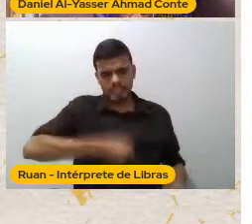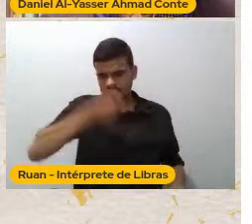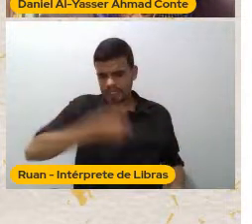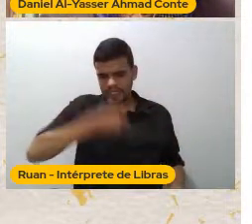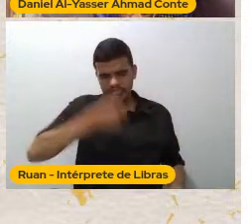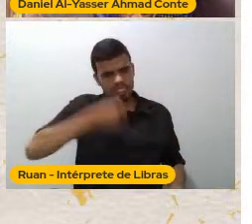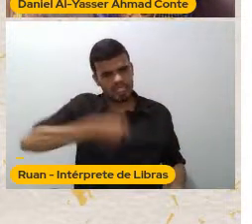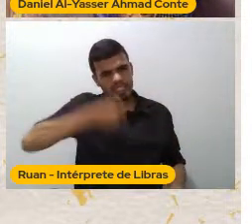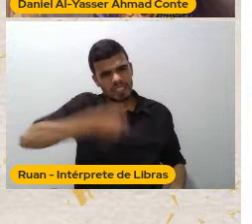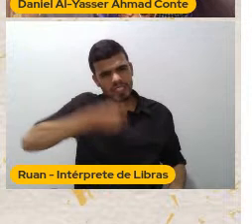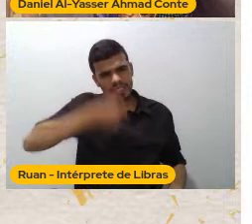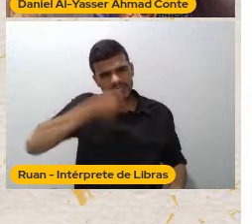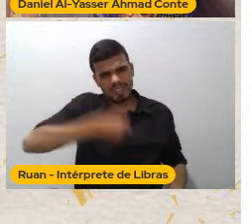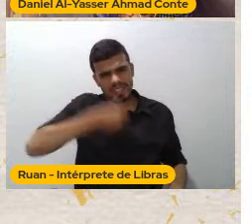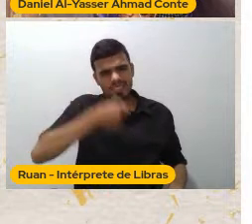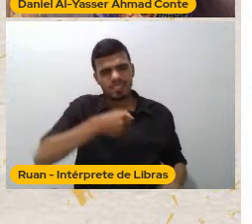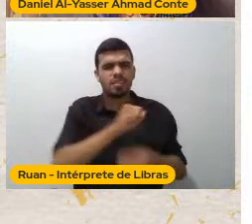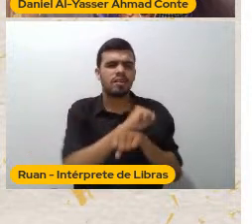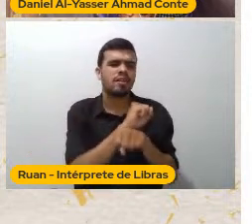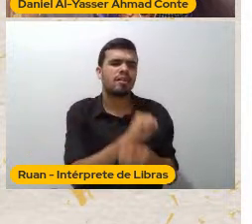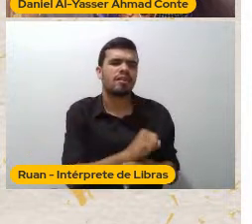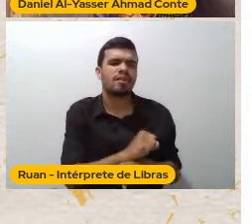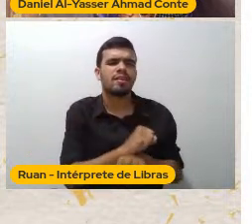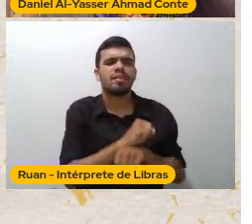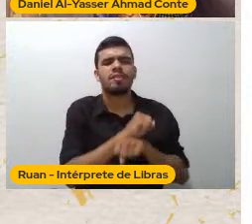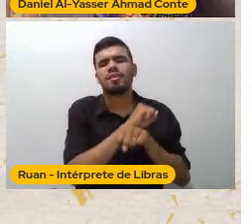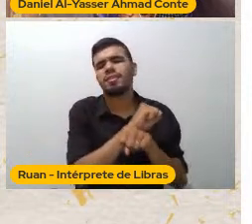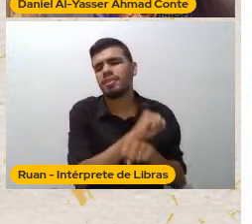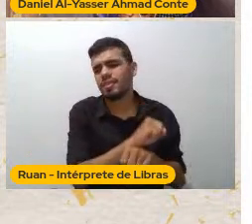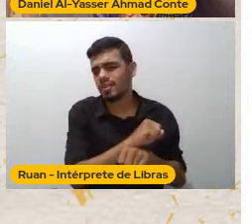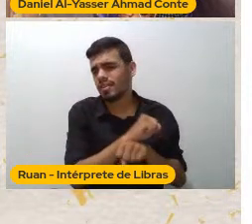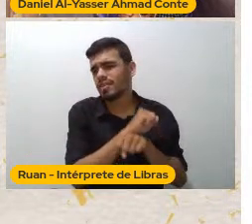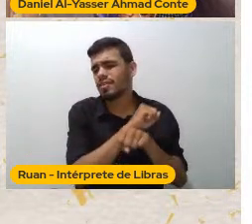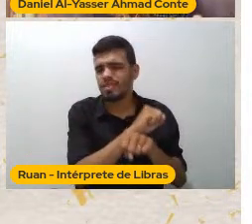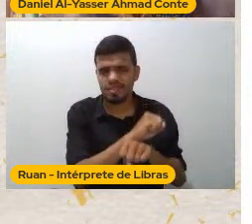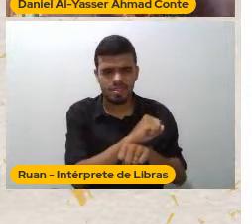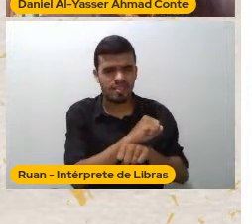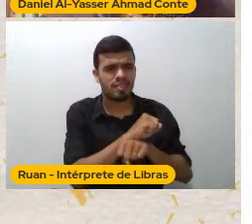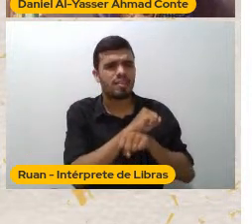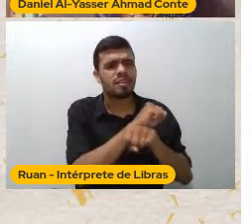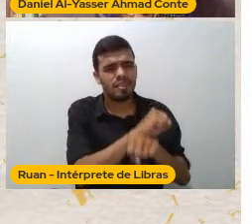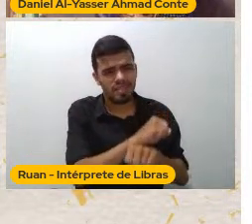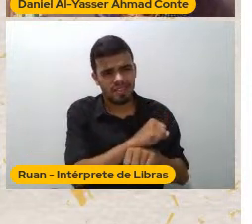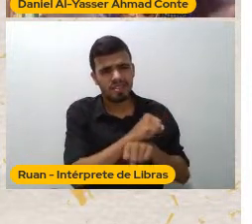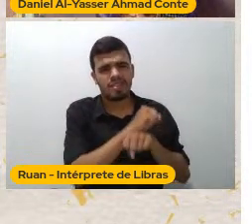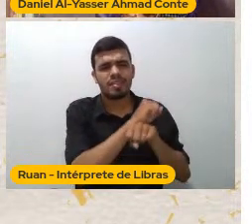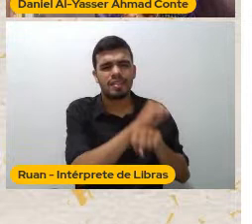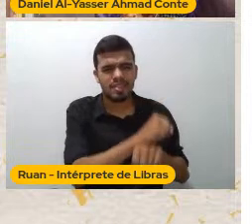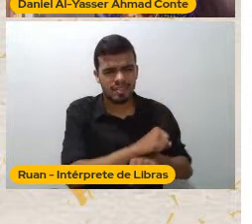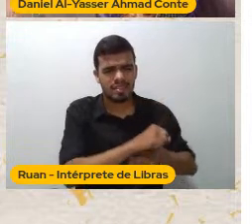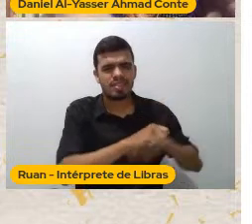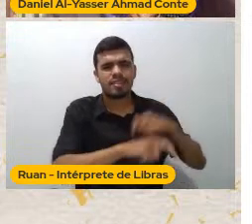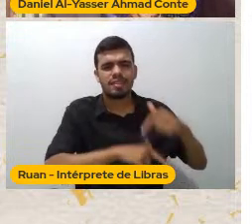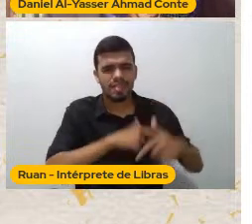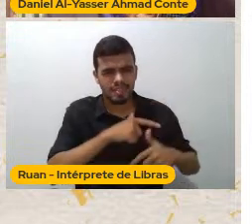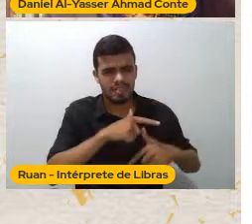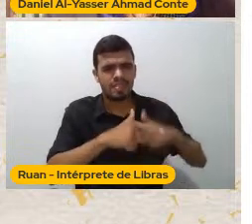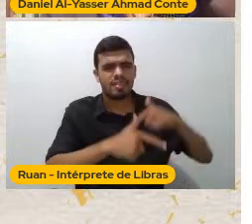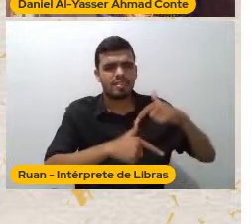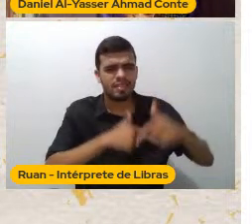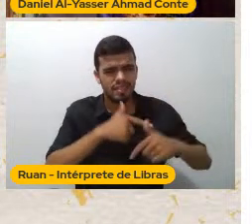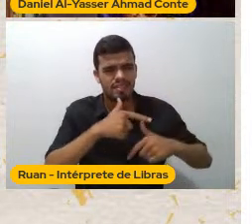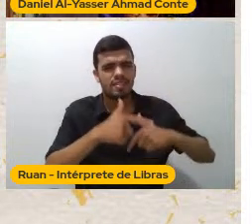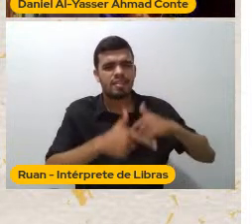Ele se tornasse Inoperante Fazia com que Os árabes Na Europa